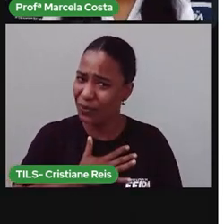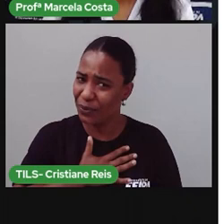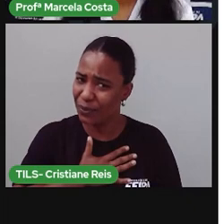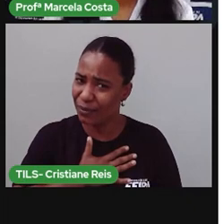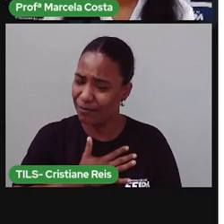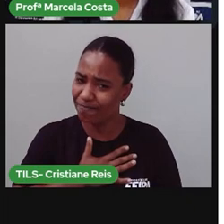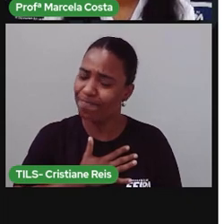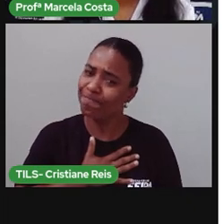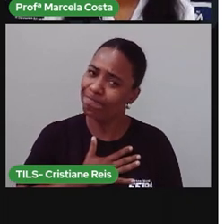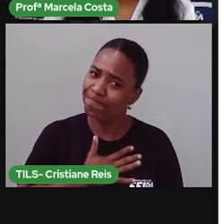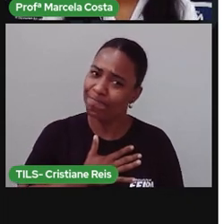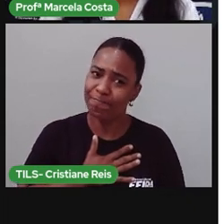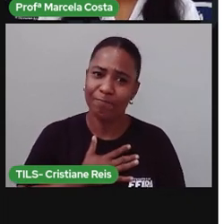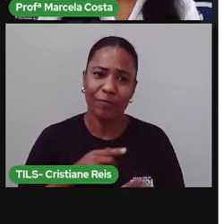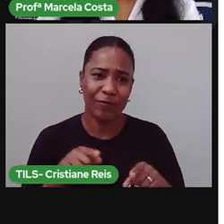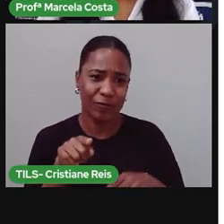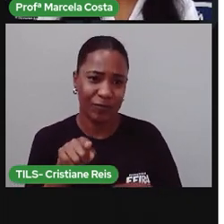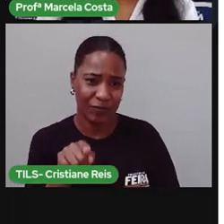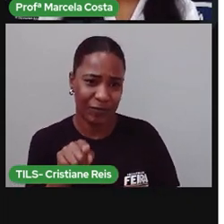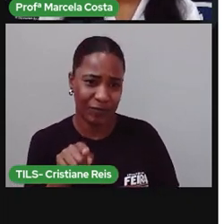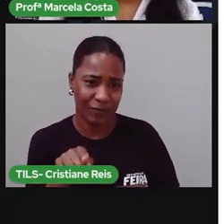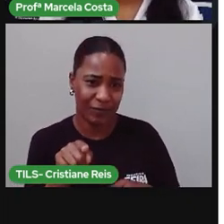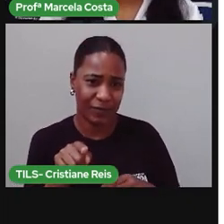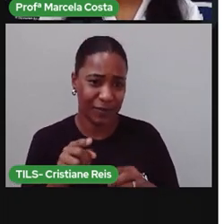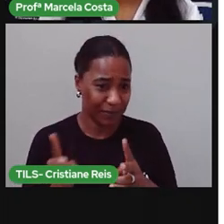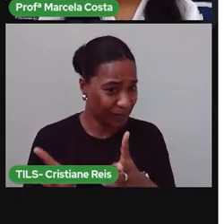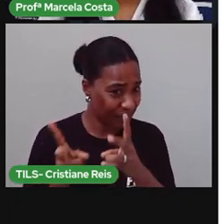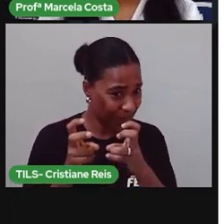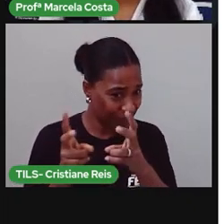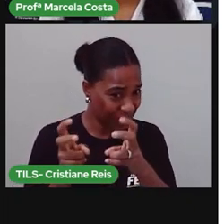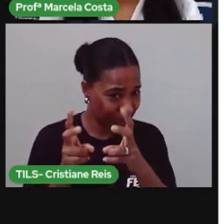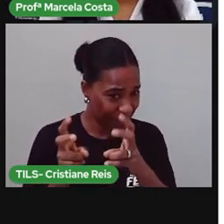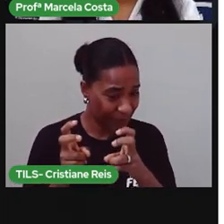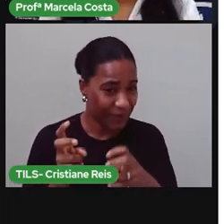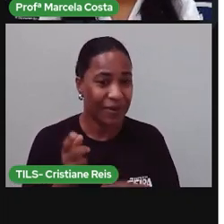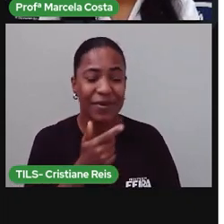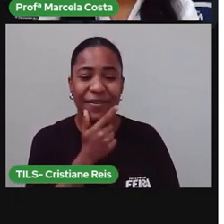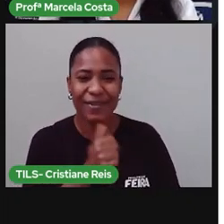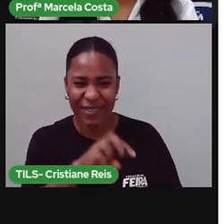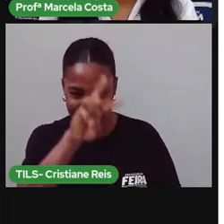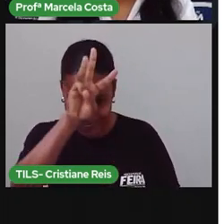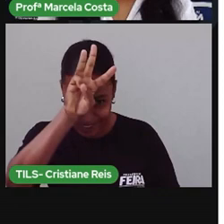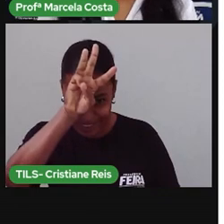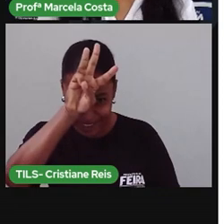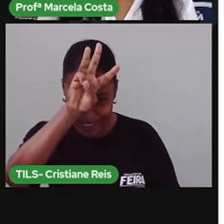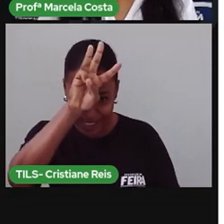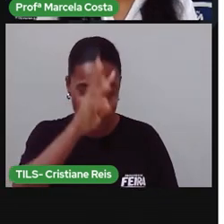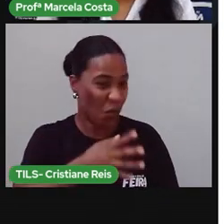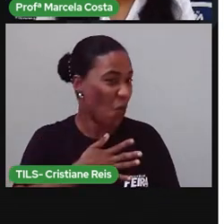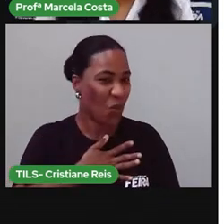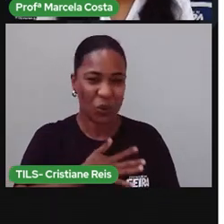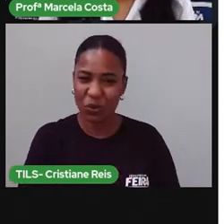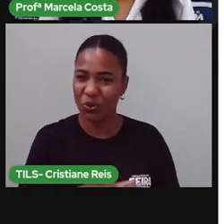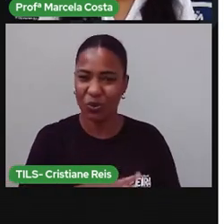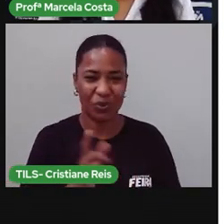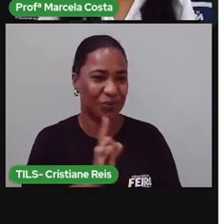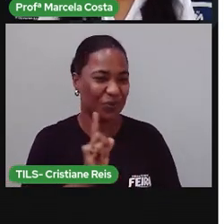Você percebeu que Cebolinha, no começo, você não estava gostando muito dessa brincadeira?